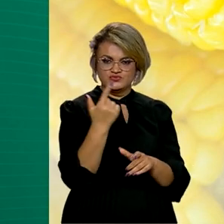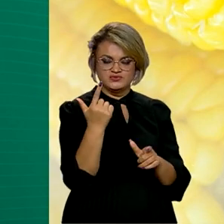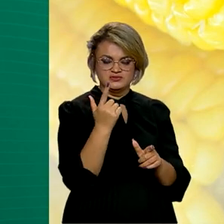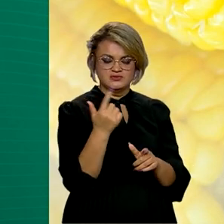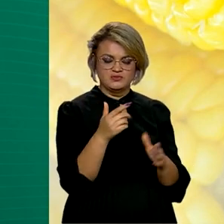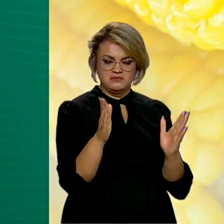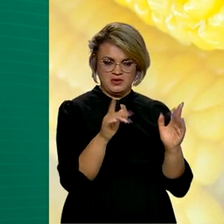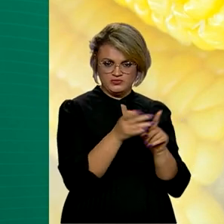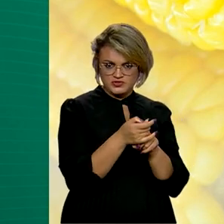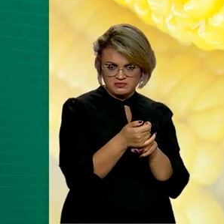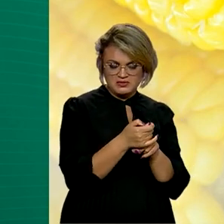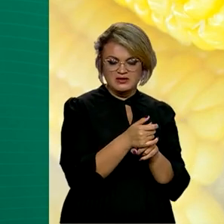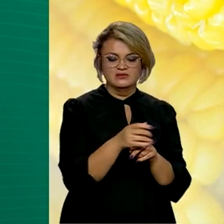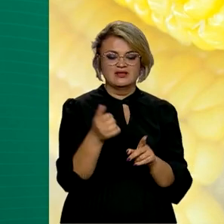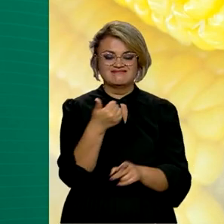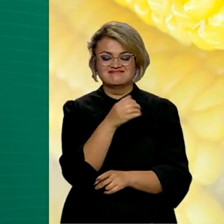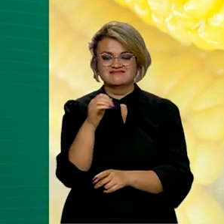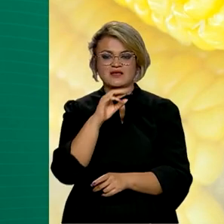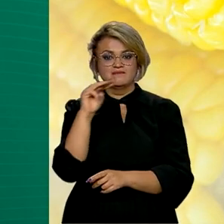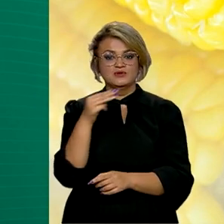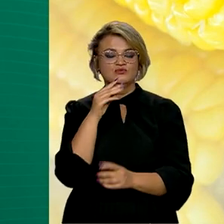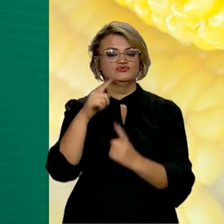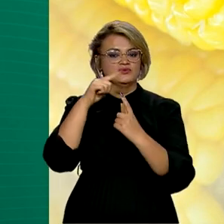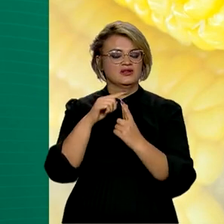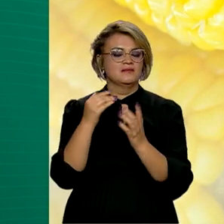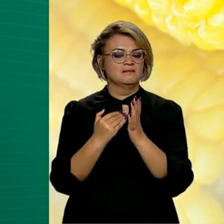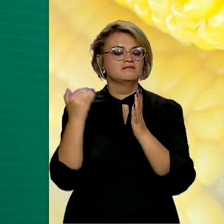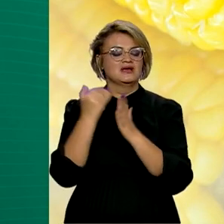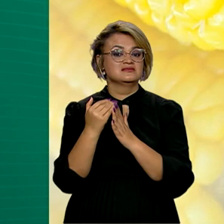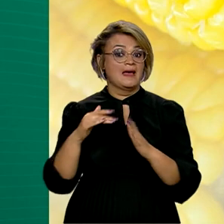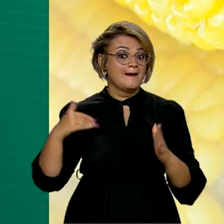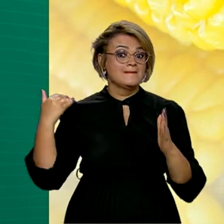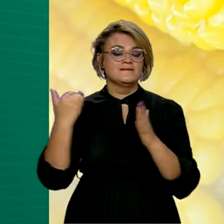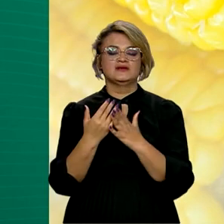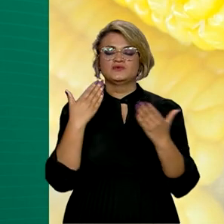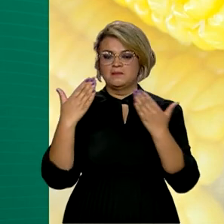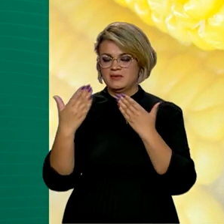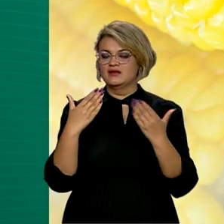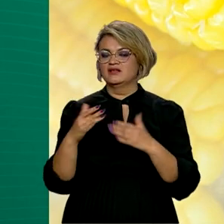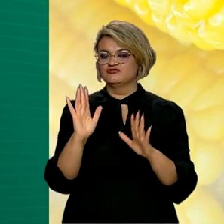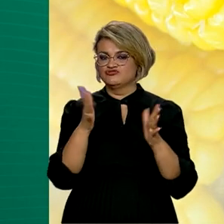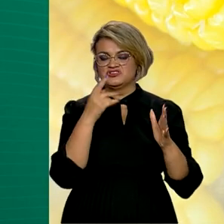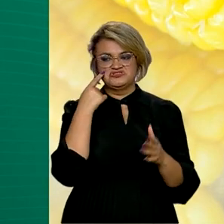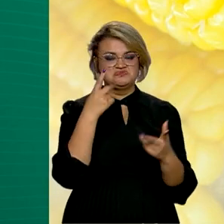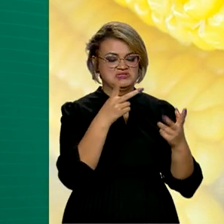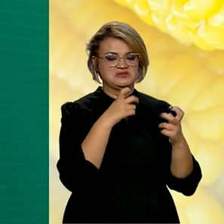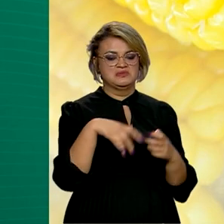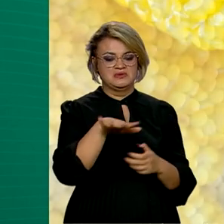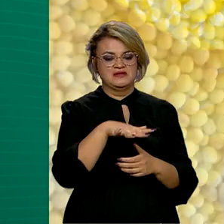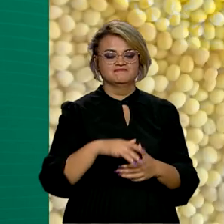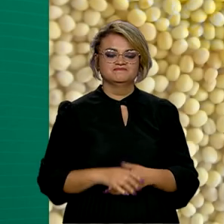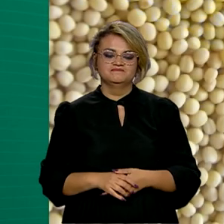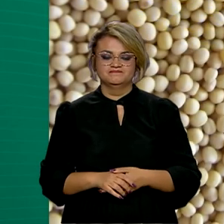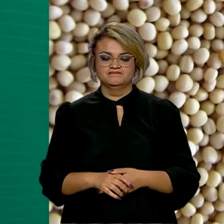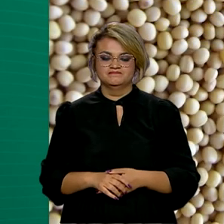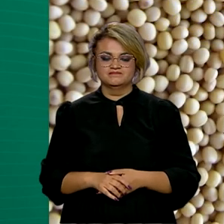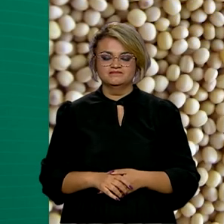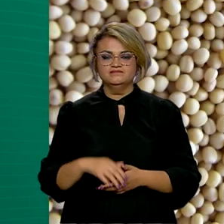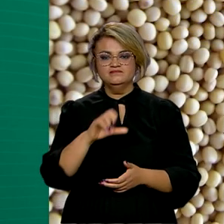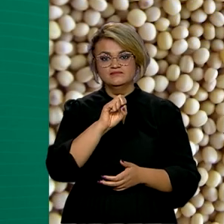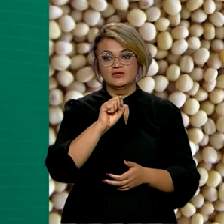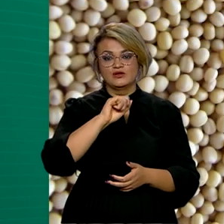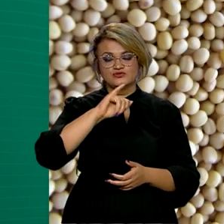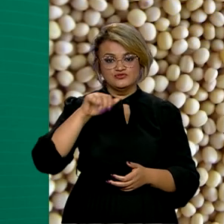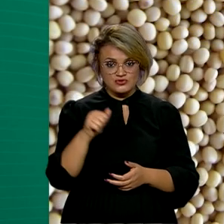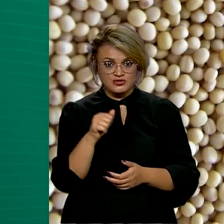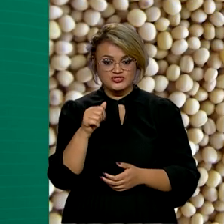ultrapassa 100 milhões de toneladas, a maior produção já registrada na série histórica. A soja